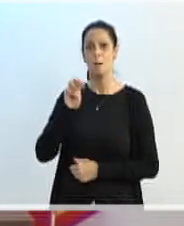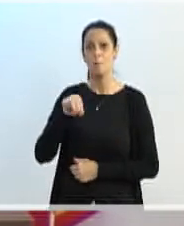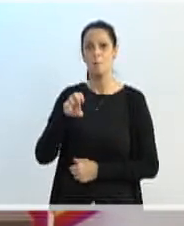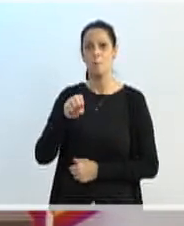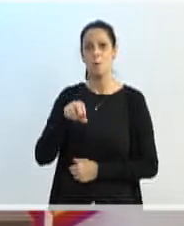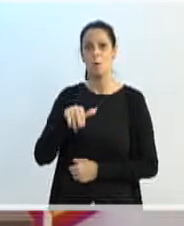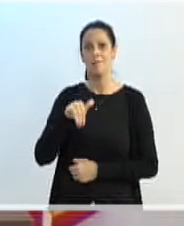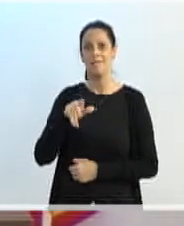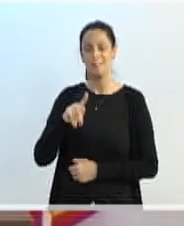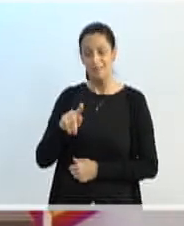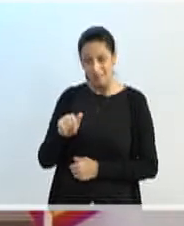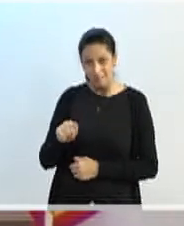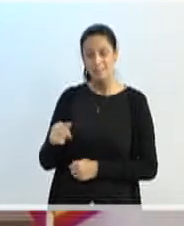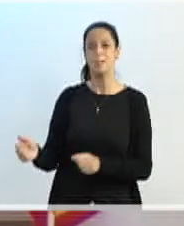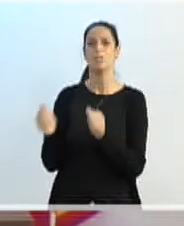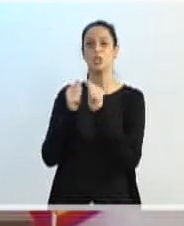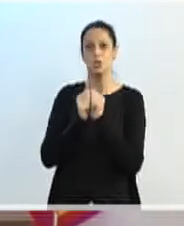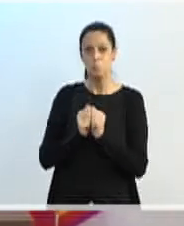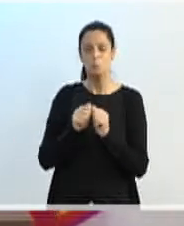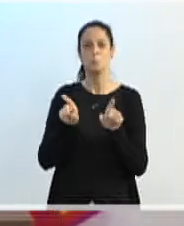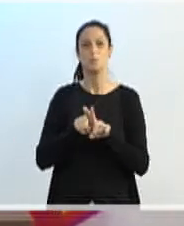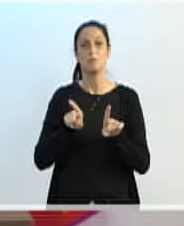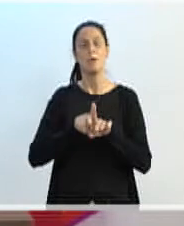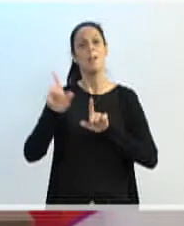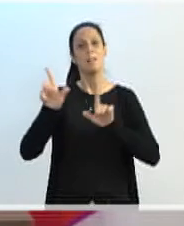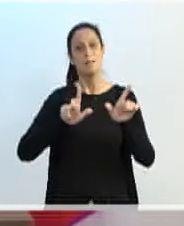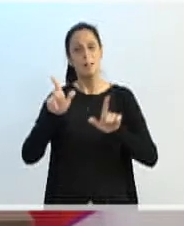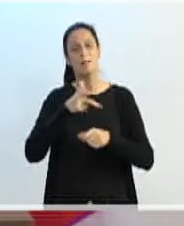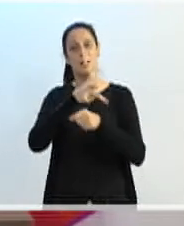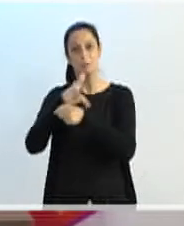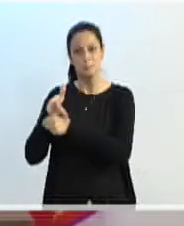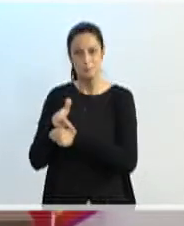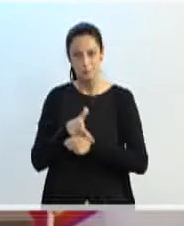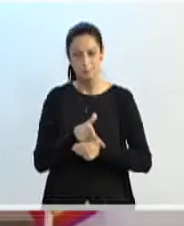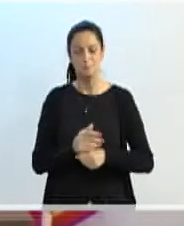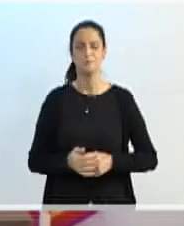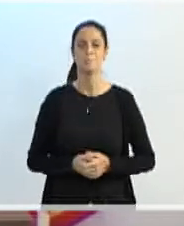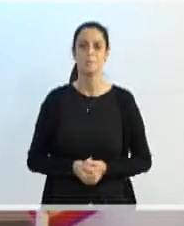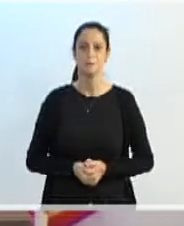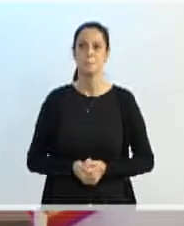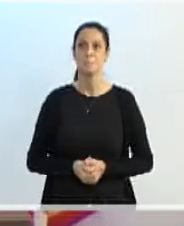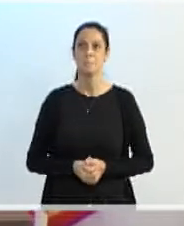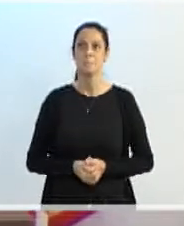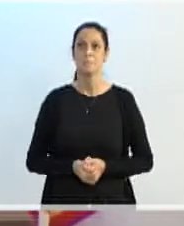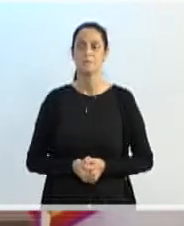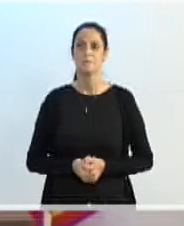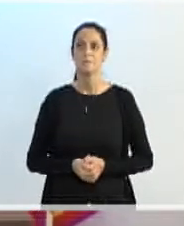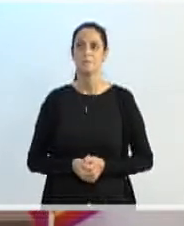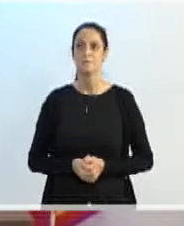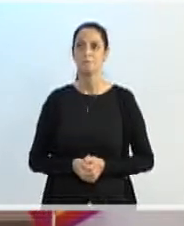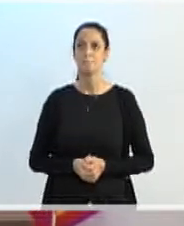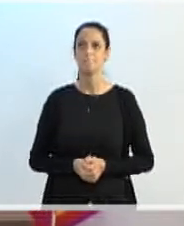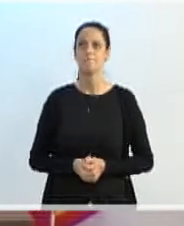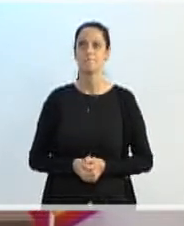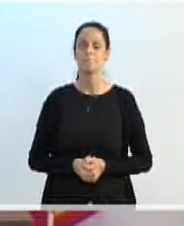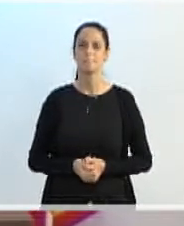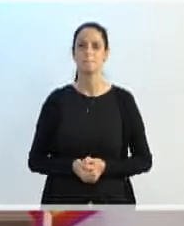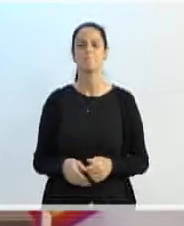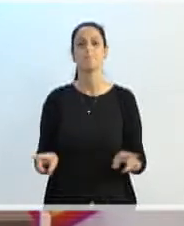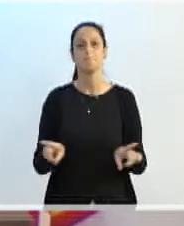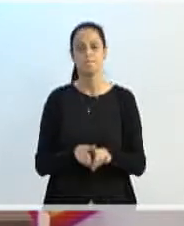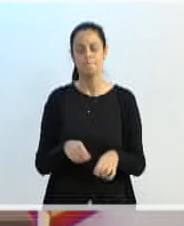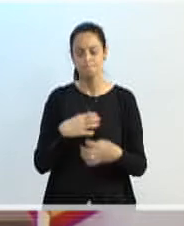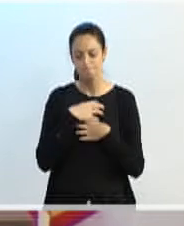Legislativa, que se dispôs a esclarecer. E, antes de encerrar, presidente, eu gostaria de enviar os meus sinceros